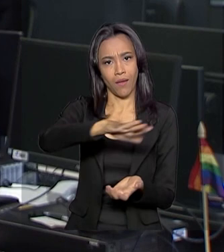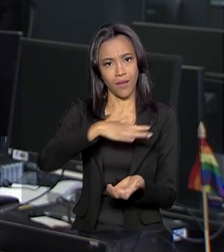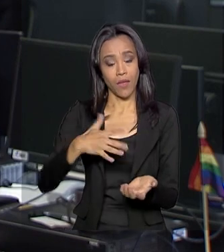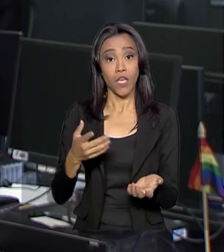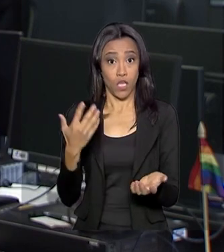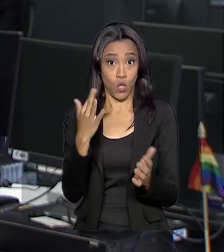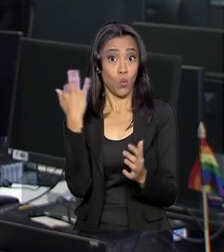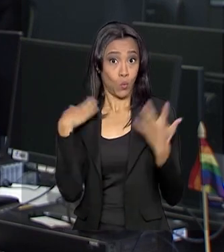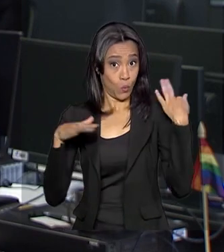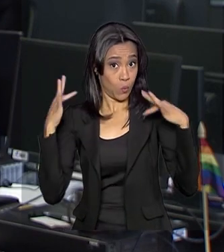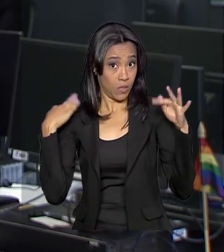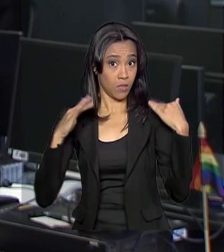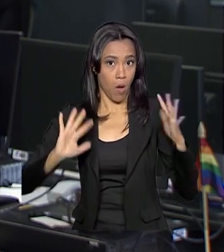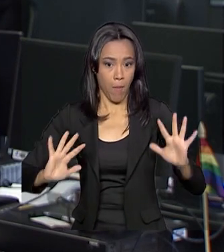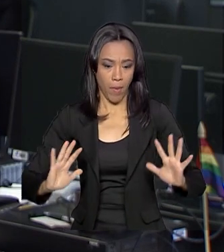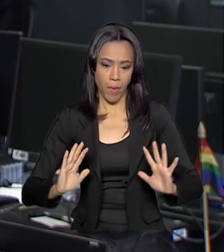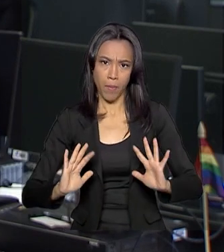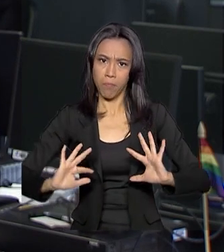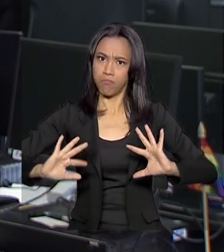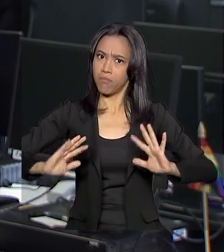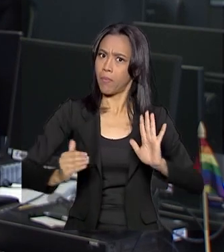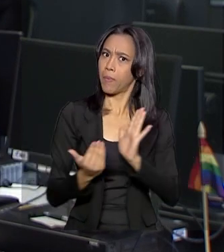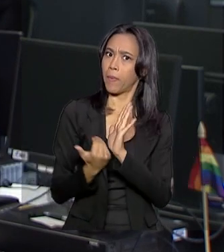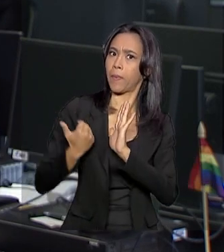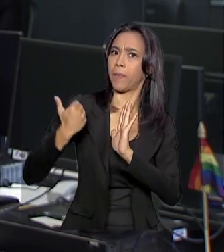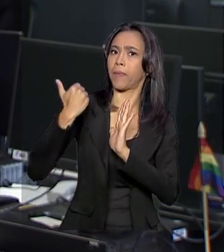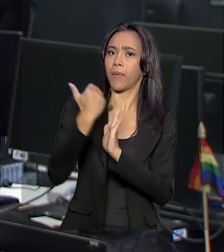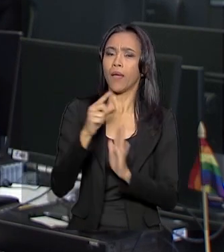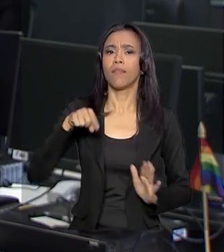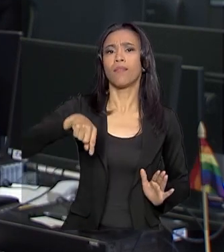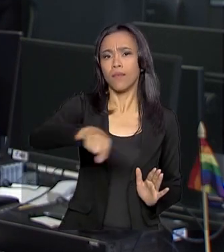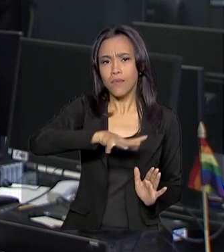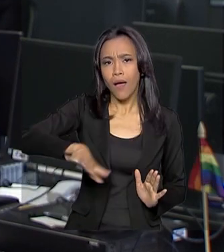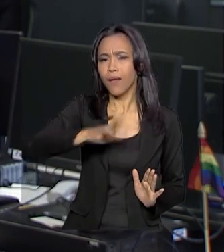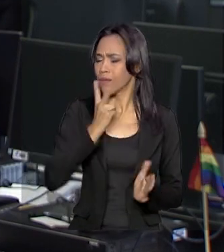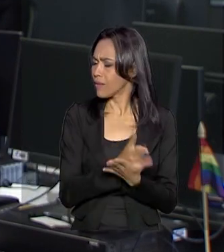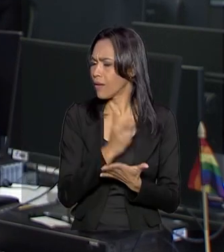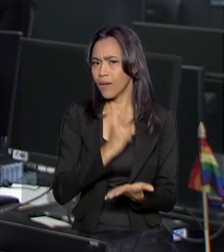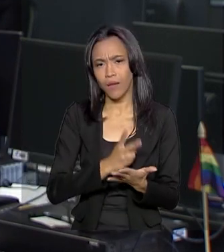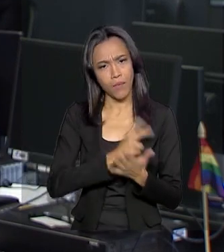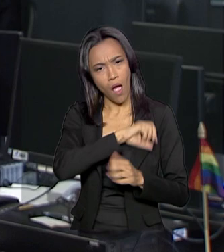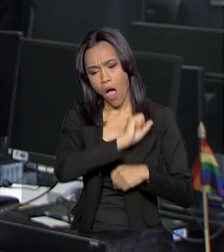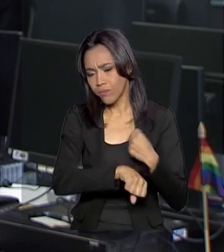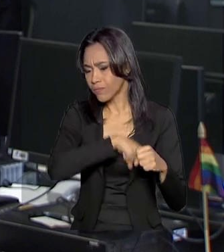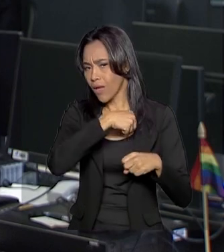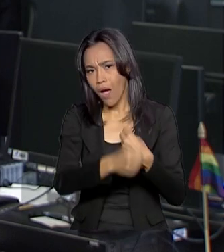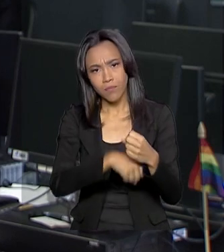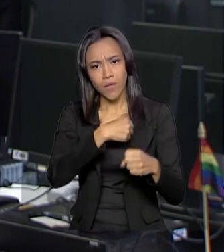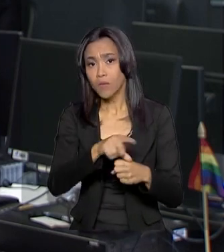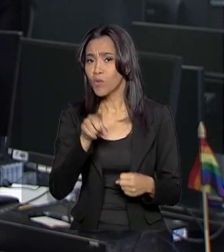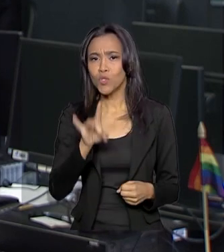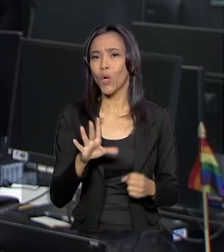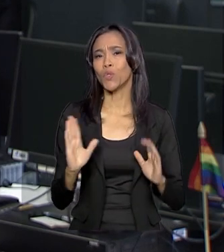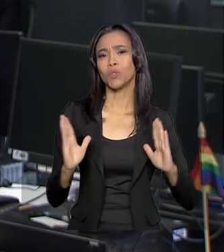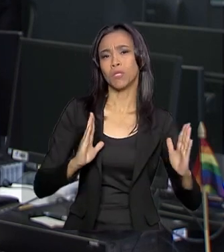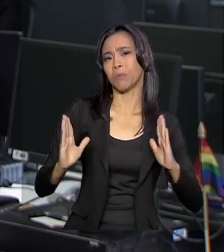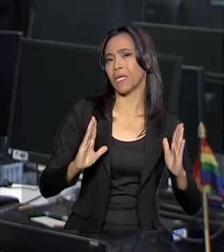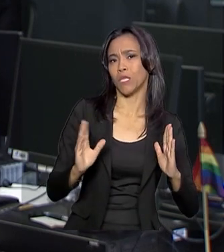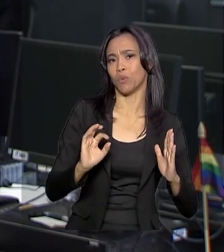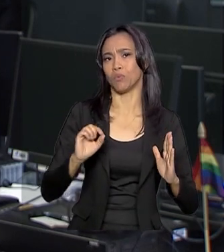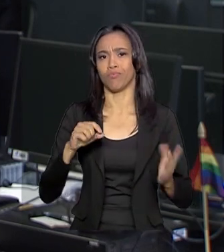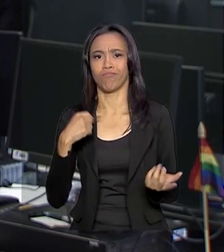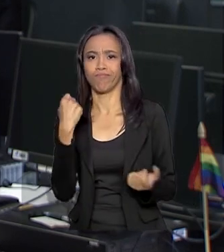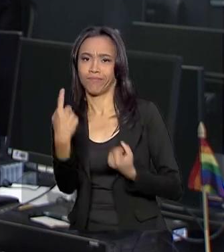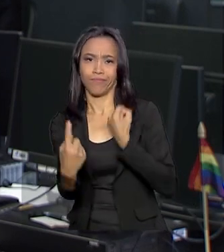crescer. A vantagem é que esse tipo de turismo acontece o ano todo, não apenas nos períodos de temporada. As pessoas que